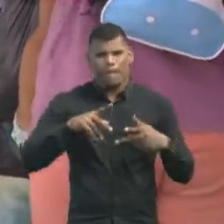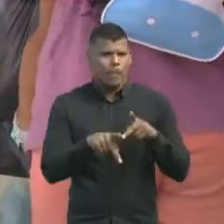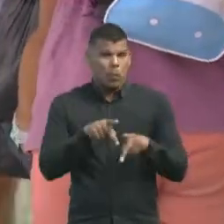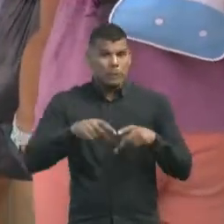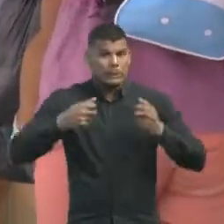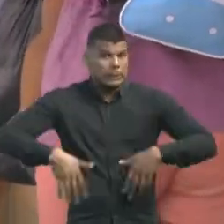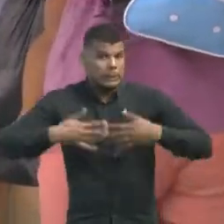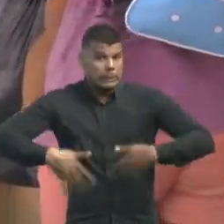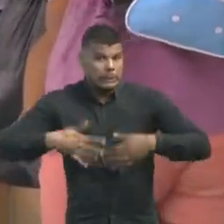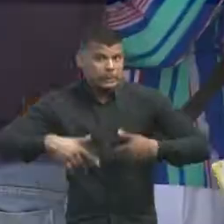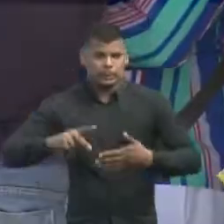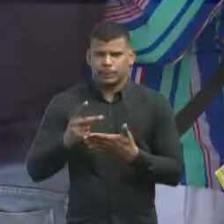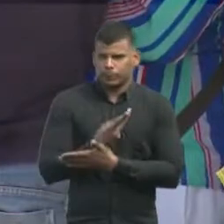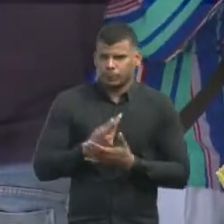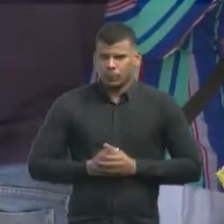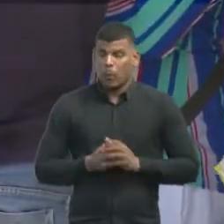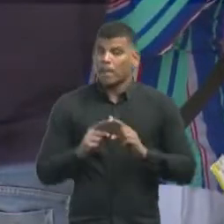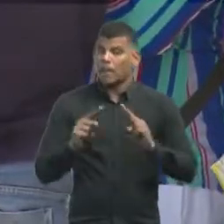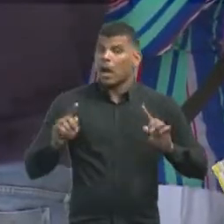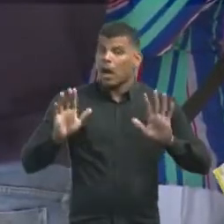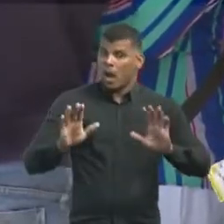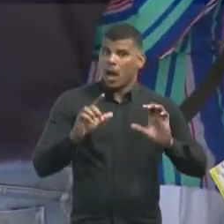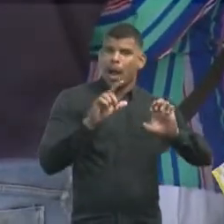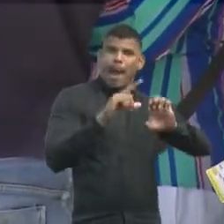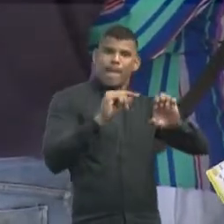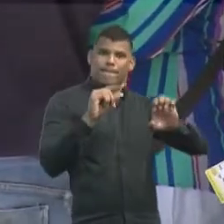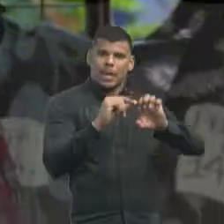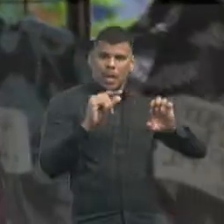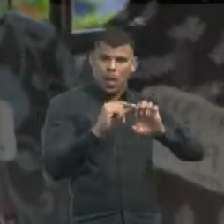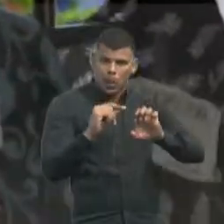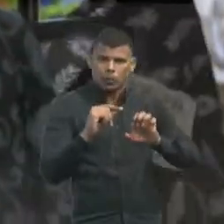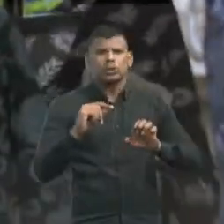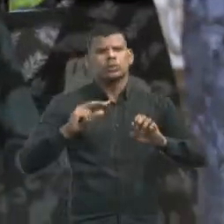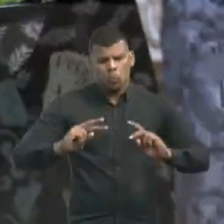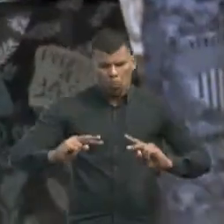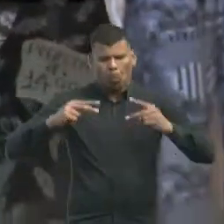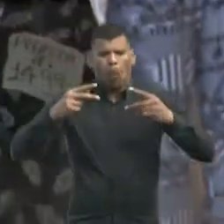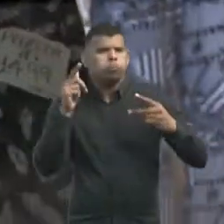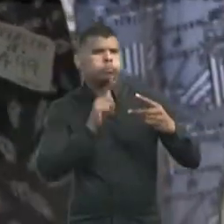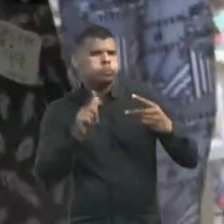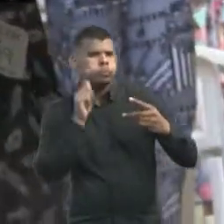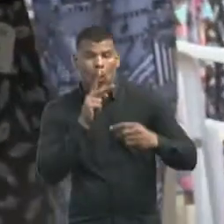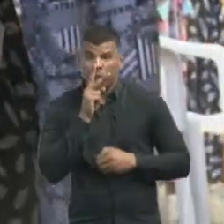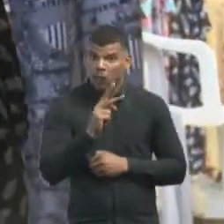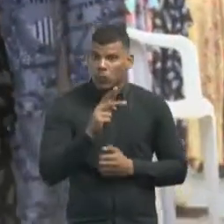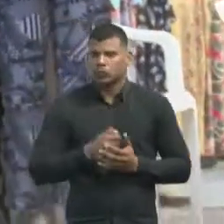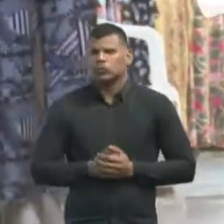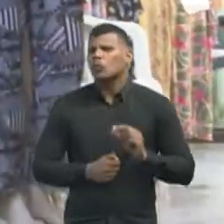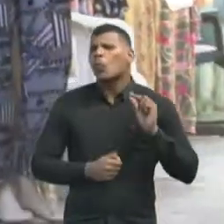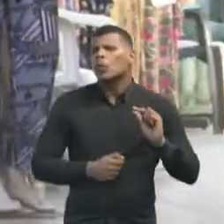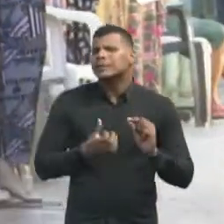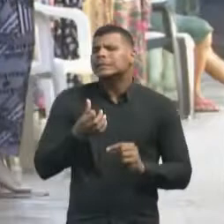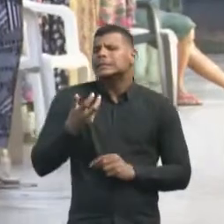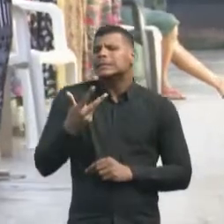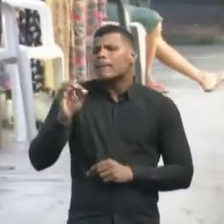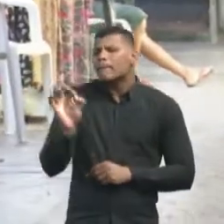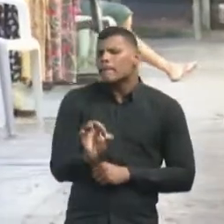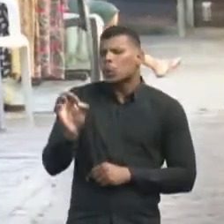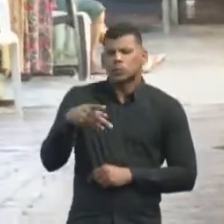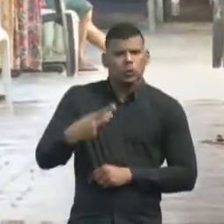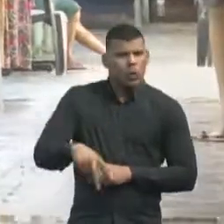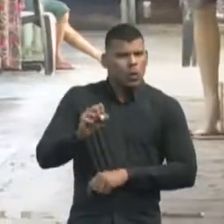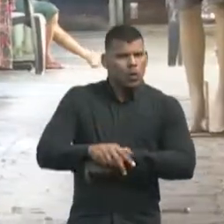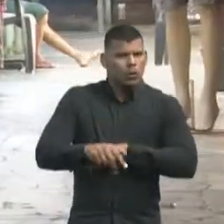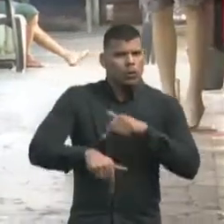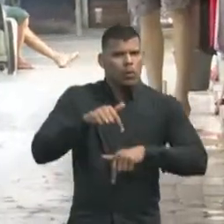dessa realidade, as micro e pequenas empresas estão cada vez mais fortes. Elas representam 63% do total de empregos criados em